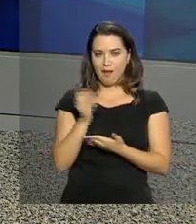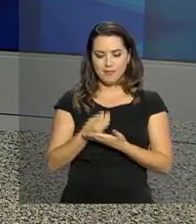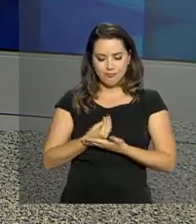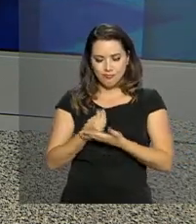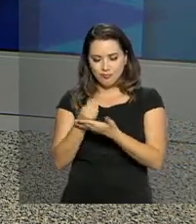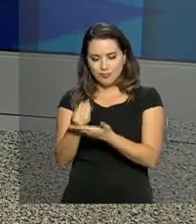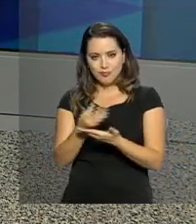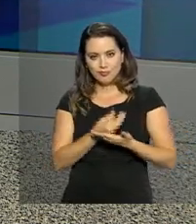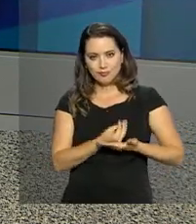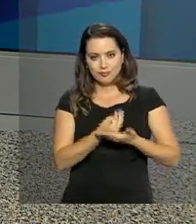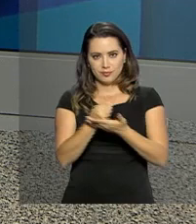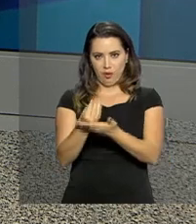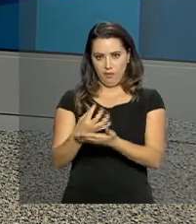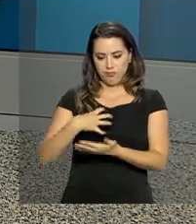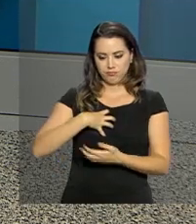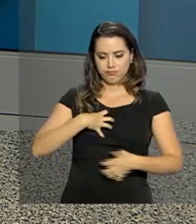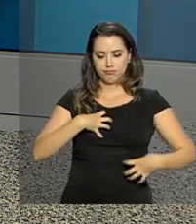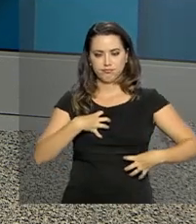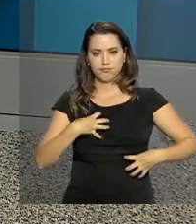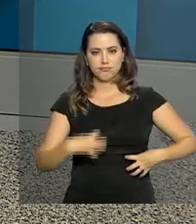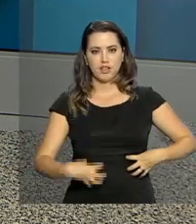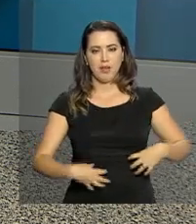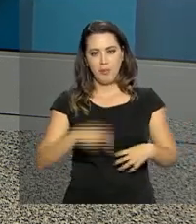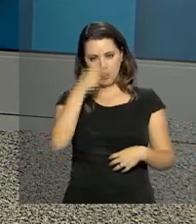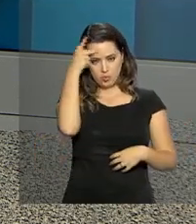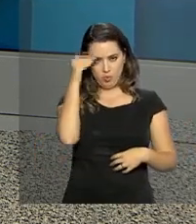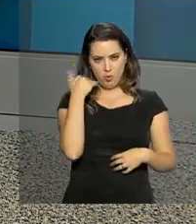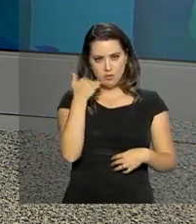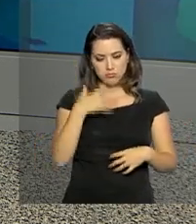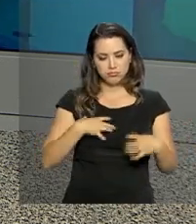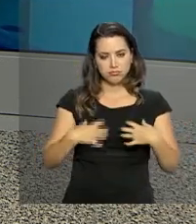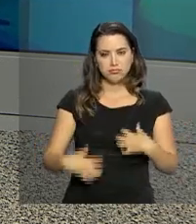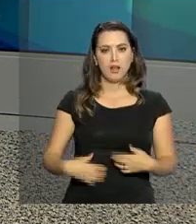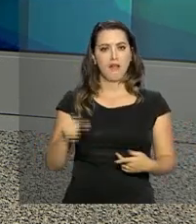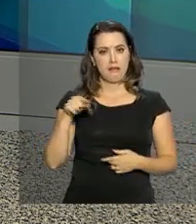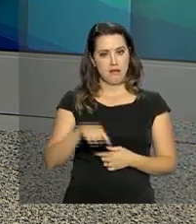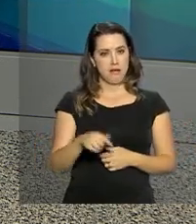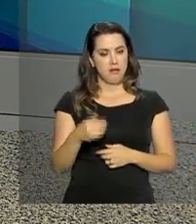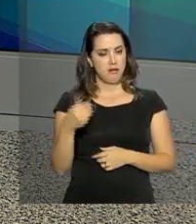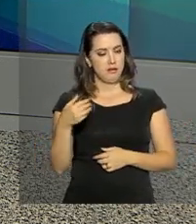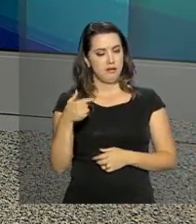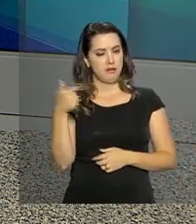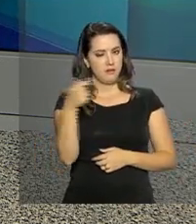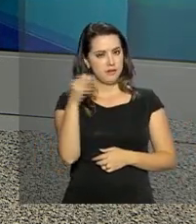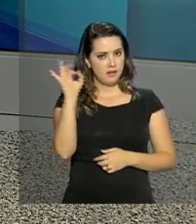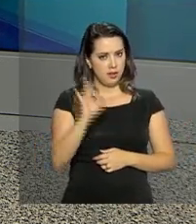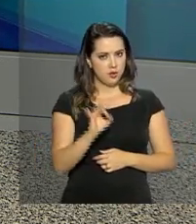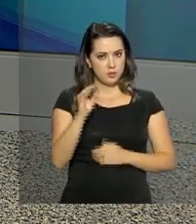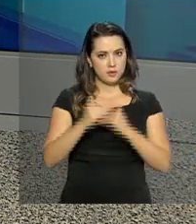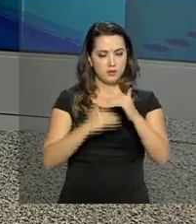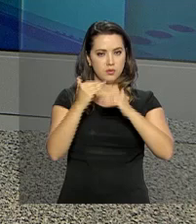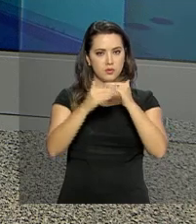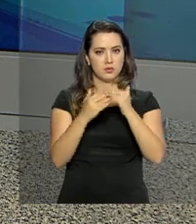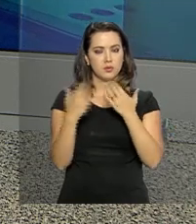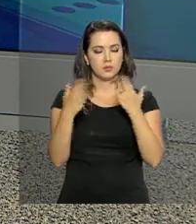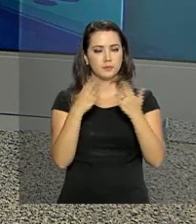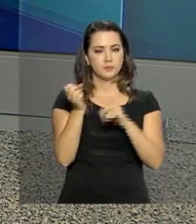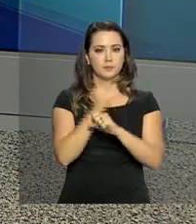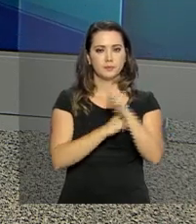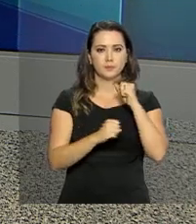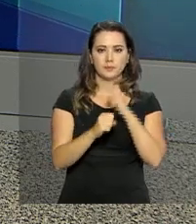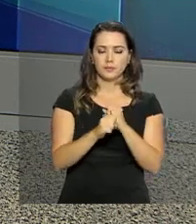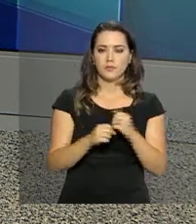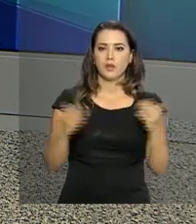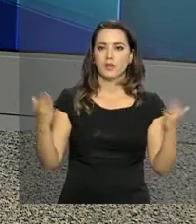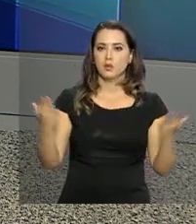ao longo dos anos. Só no primeiro semestre deste ano, houve um crescimento de 7% em relação ao mesmo período do